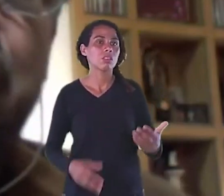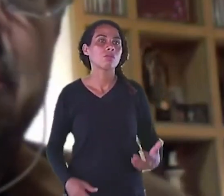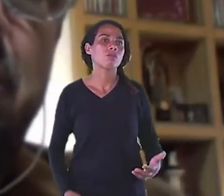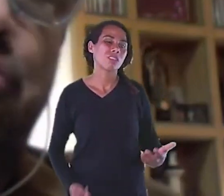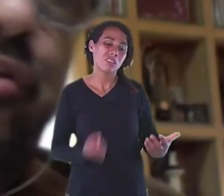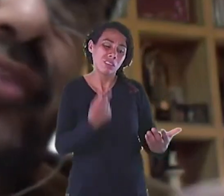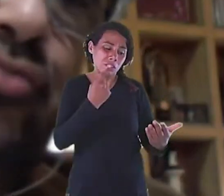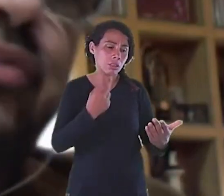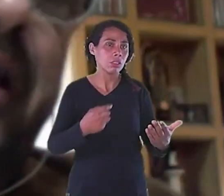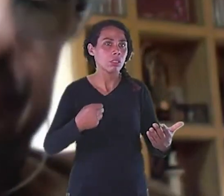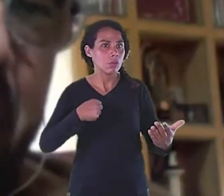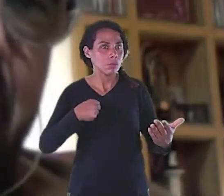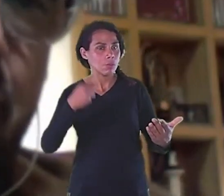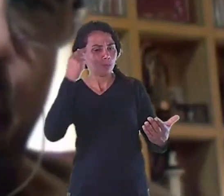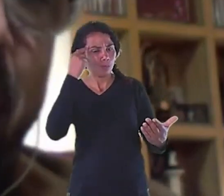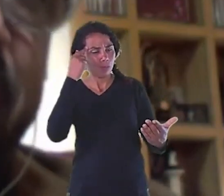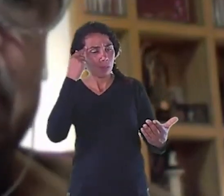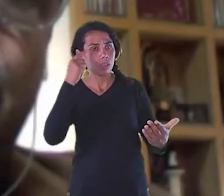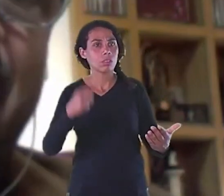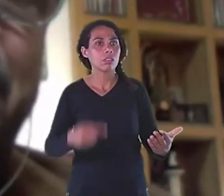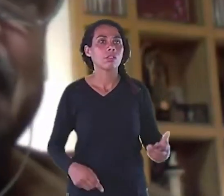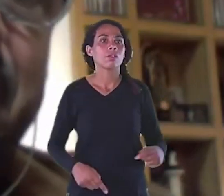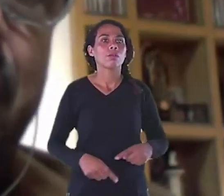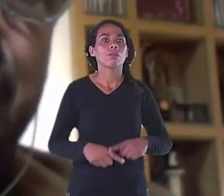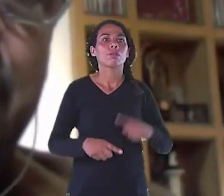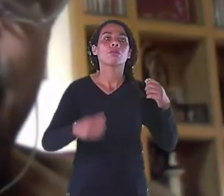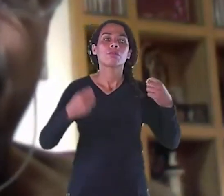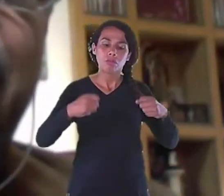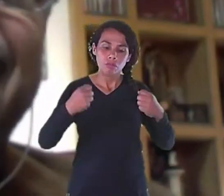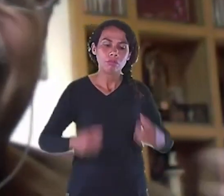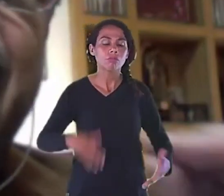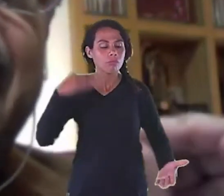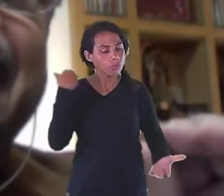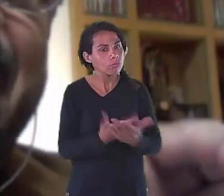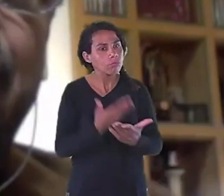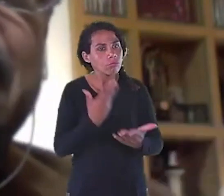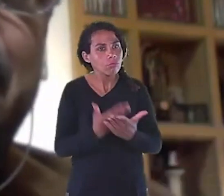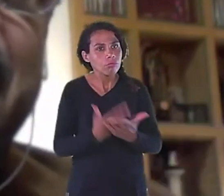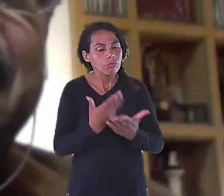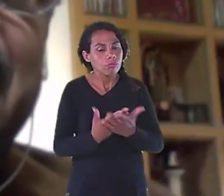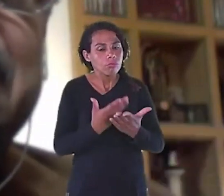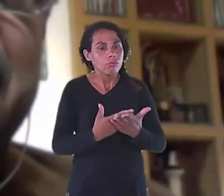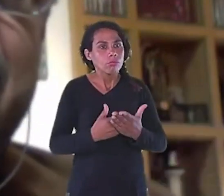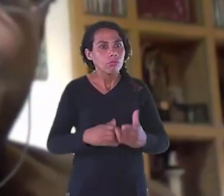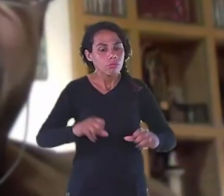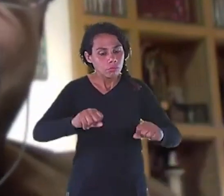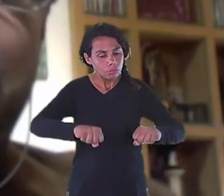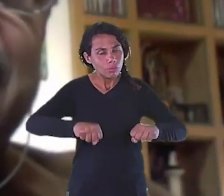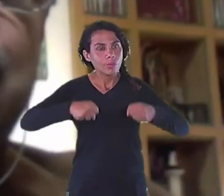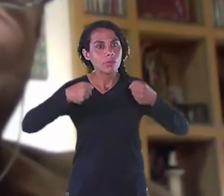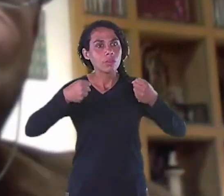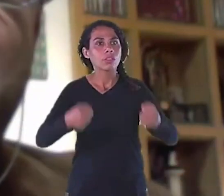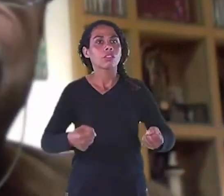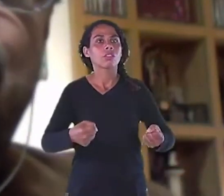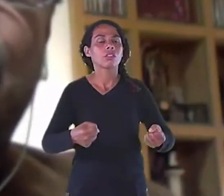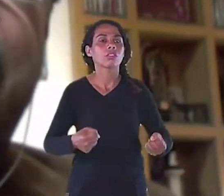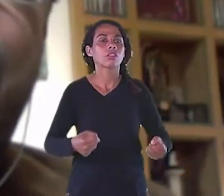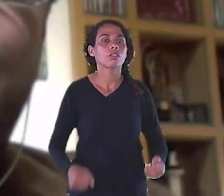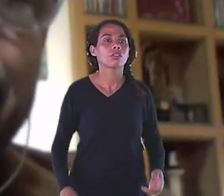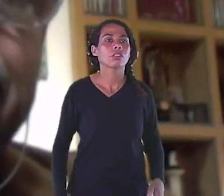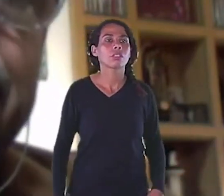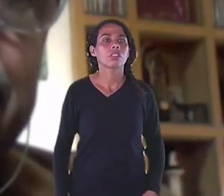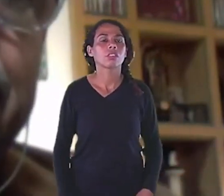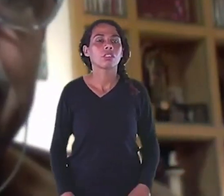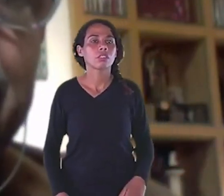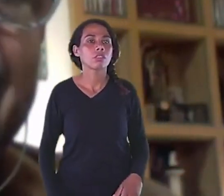Fazendo isso Eu tive que estudar Como eu bem disse O caso brasileiro Porque dentro Dessa minha tese Eu peguei o Brasil Como caso de